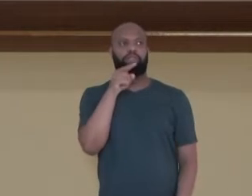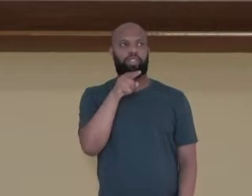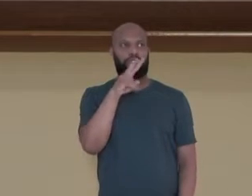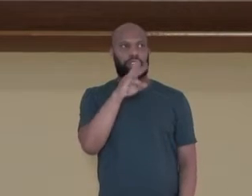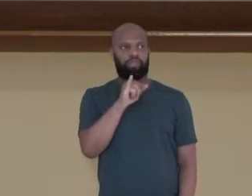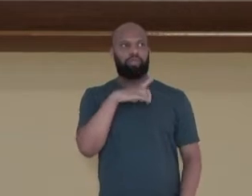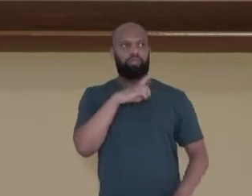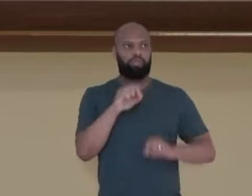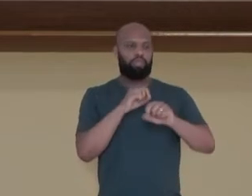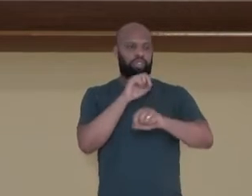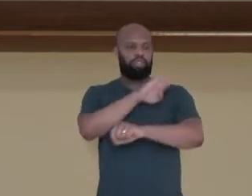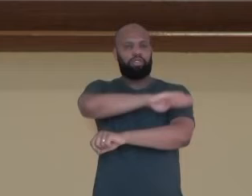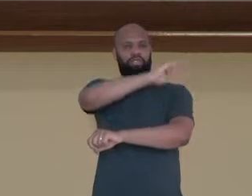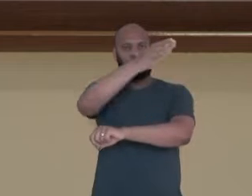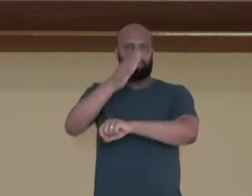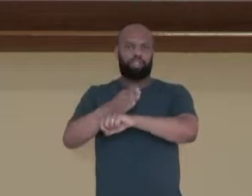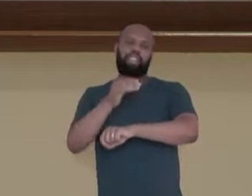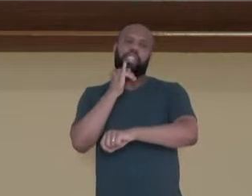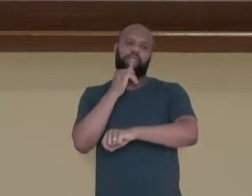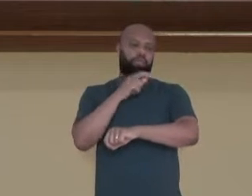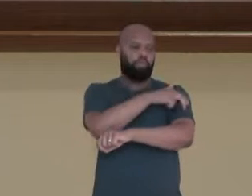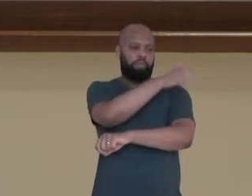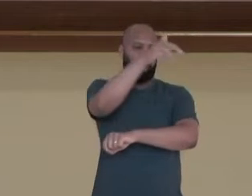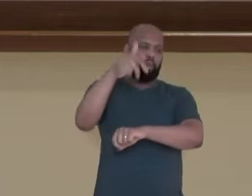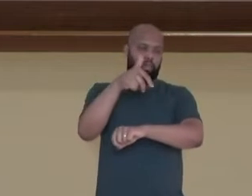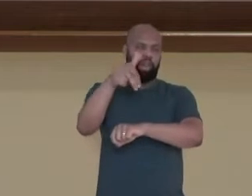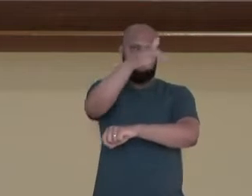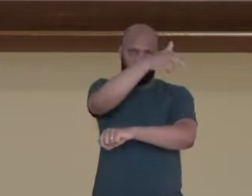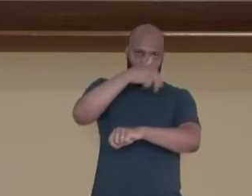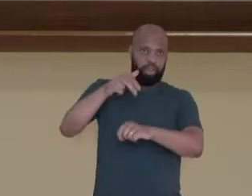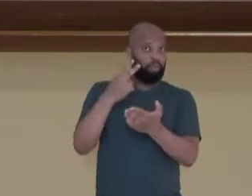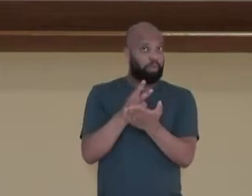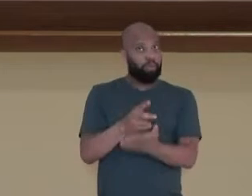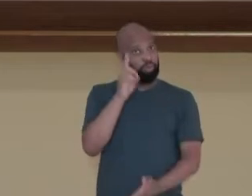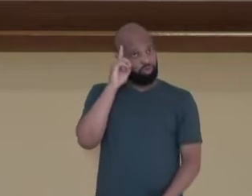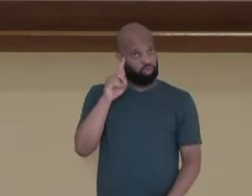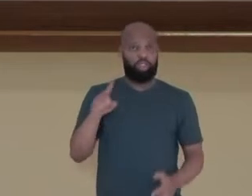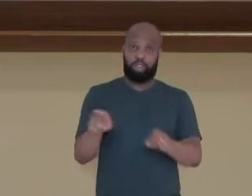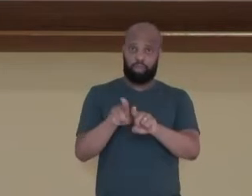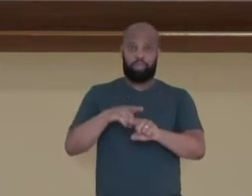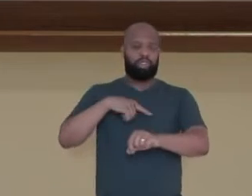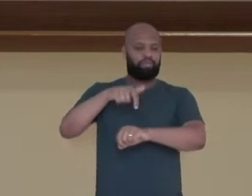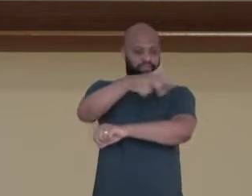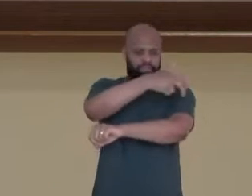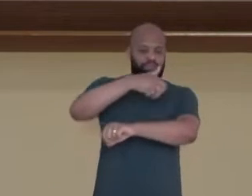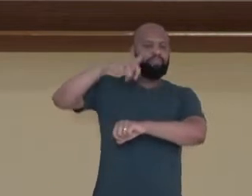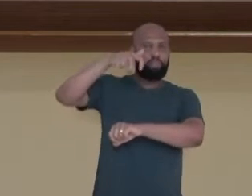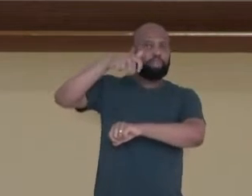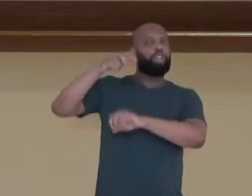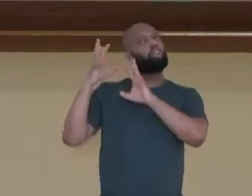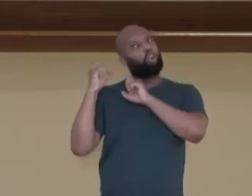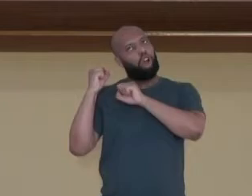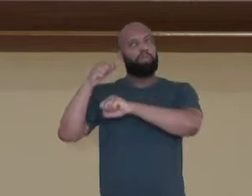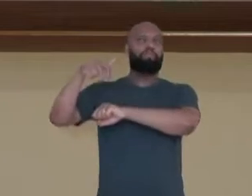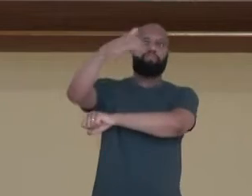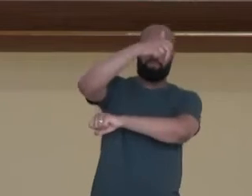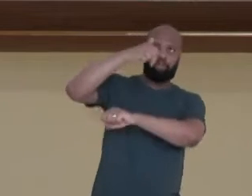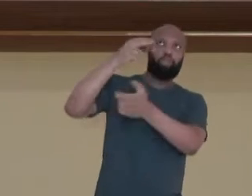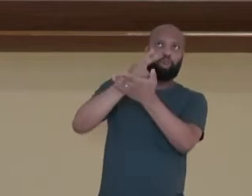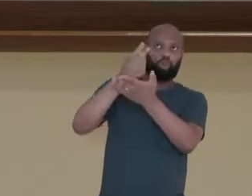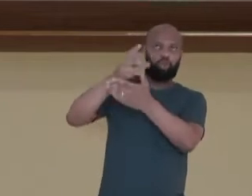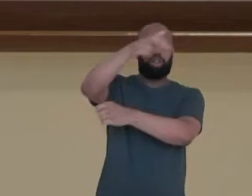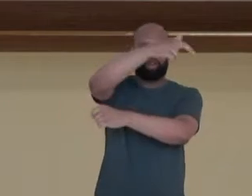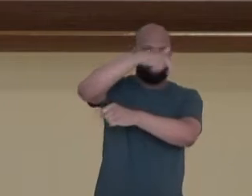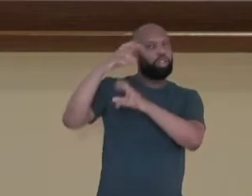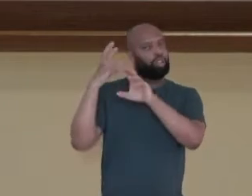Um ataque, então, o ique, você vai e volta no mesmo dia. O trekking, você vai, posa no carro e volta. E o via ferrata, que você coloca